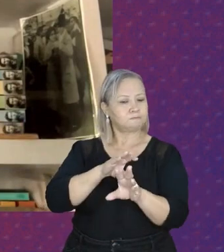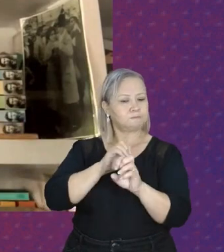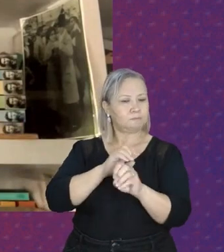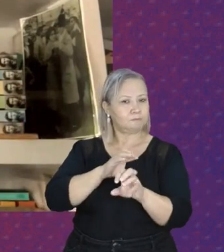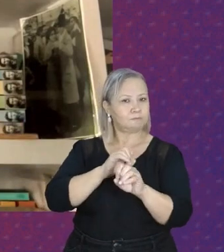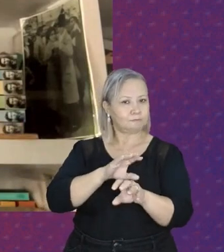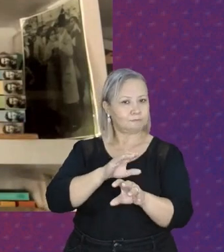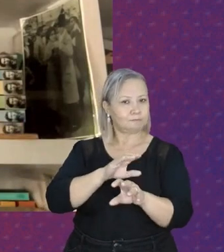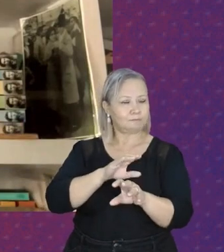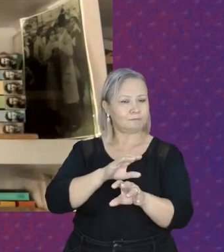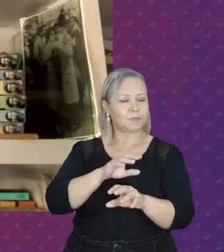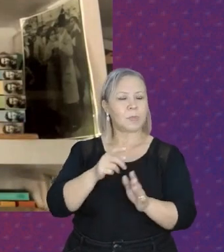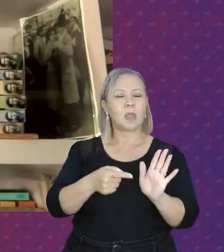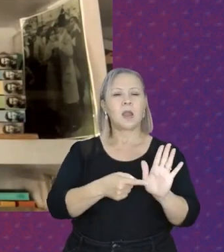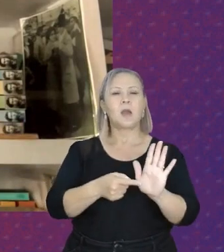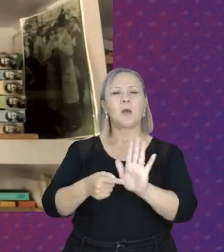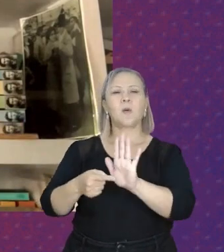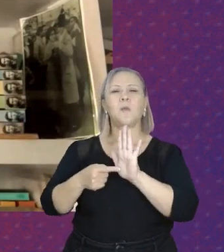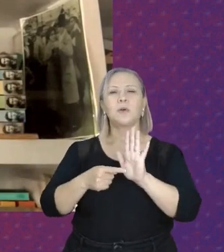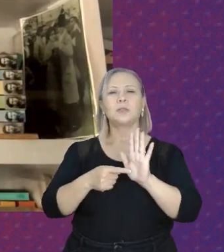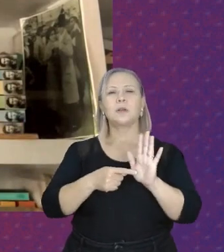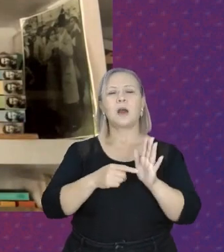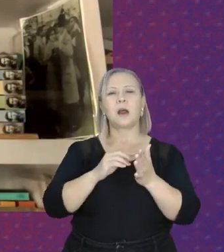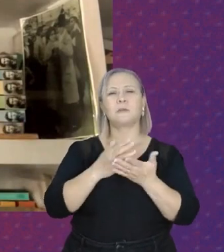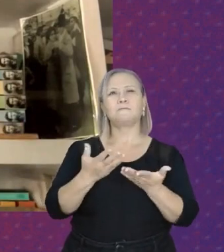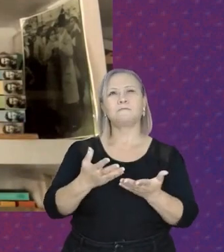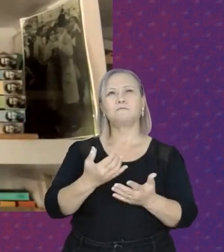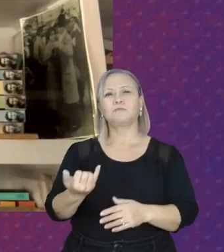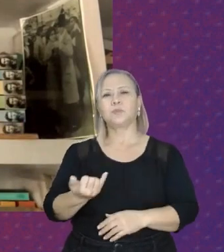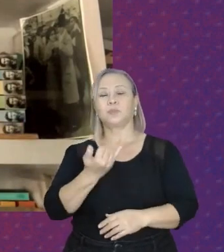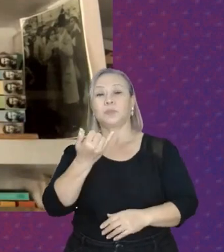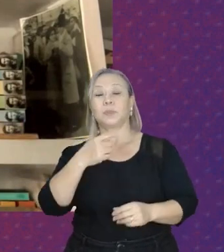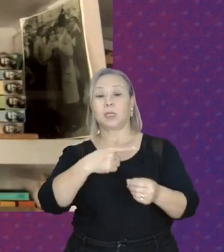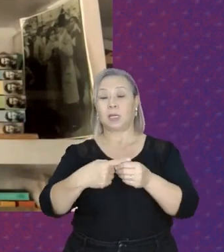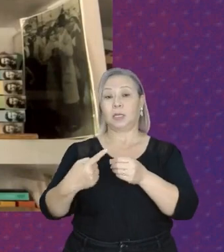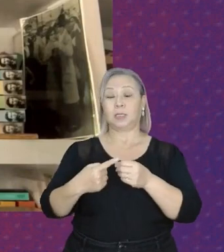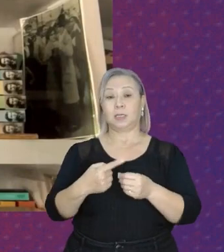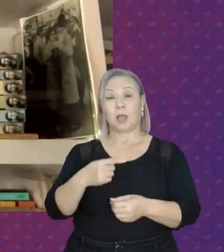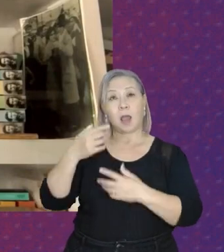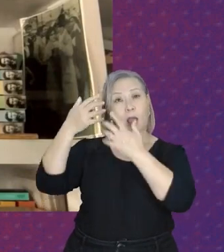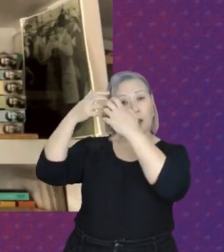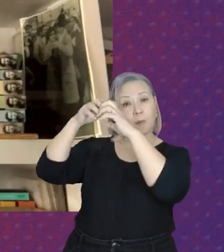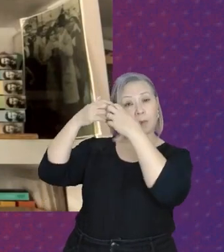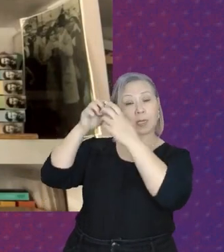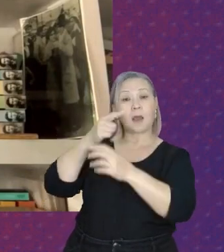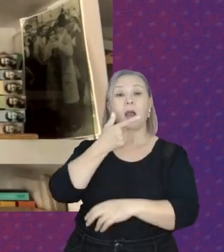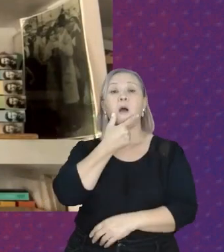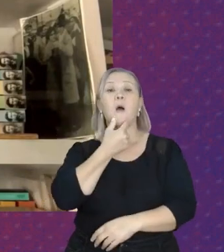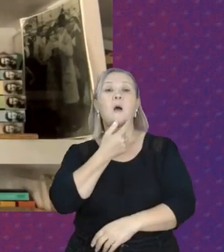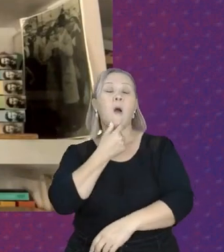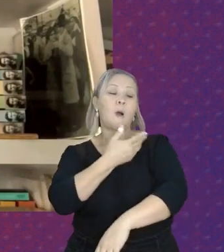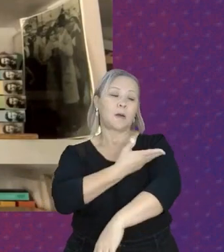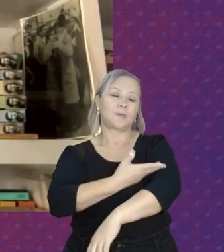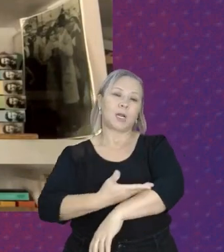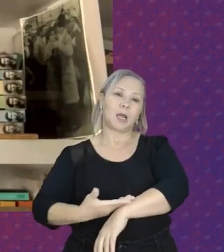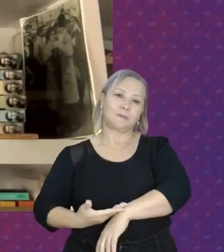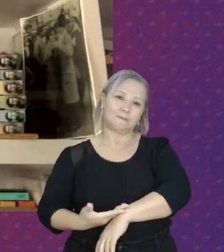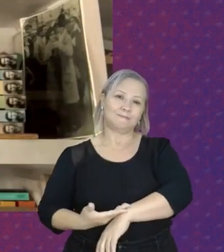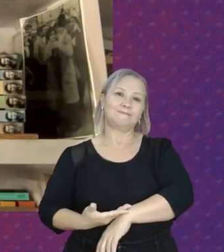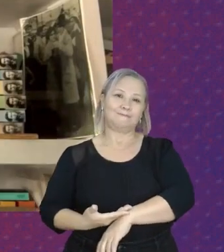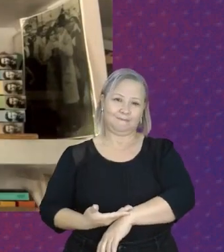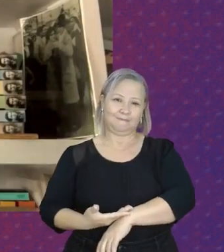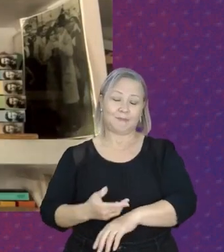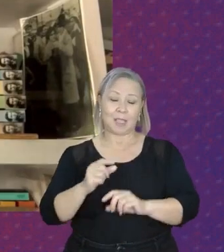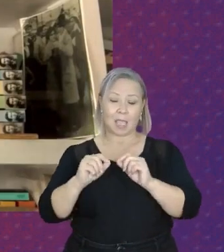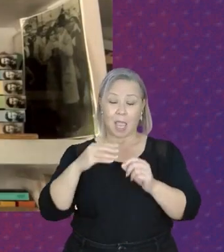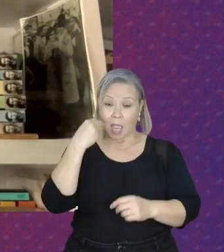elas mostraram algo muito importante, que as cidades foram pensadas para homens brancos e que as